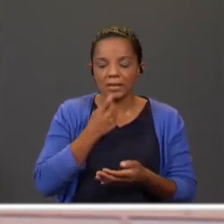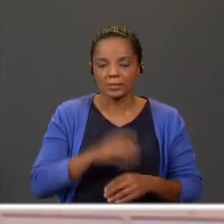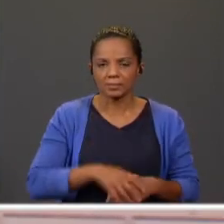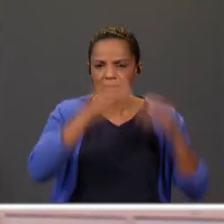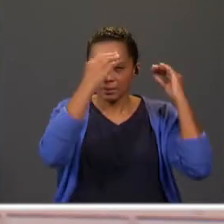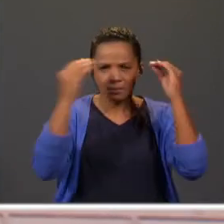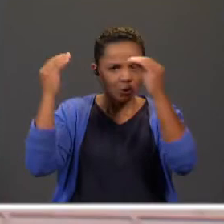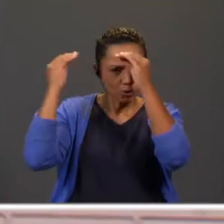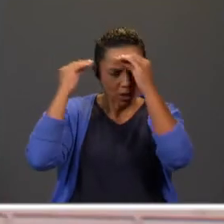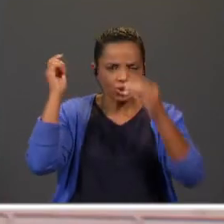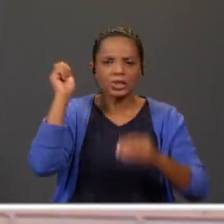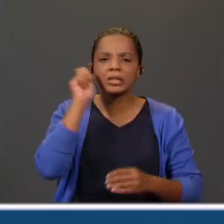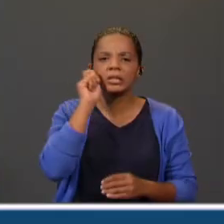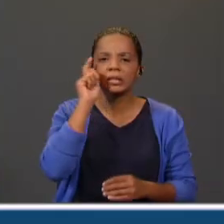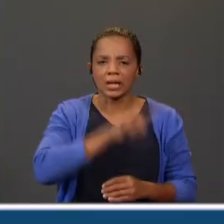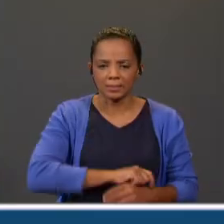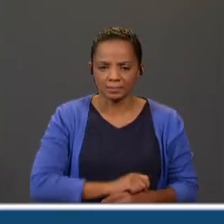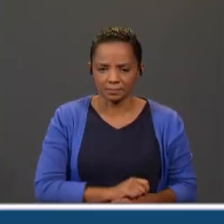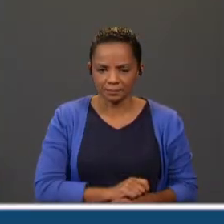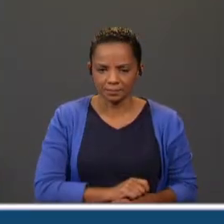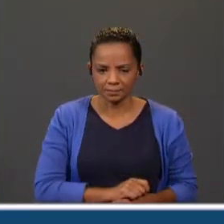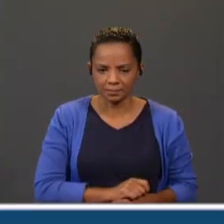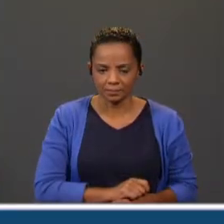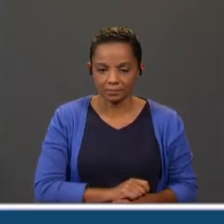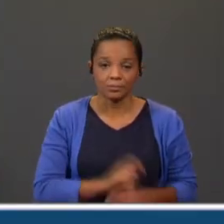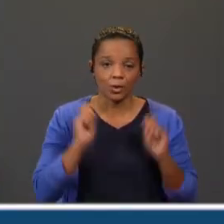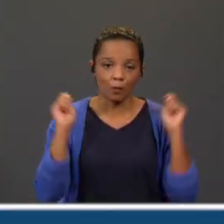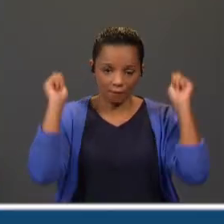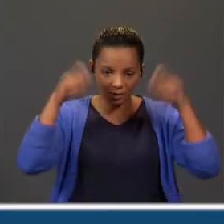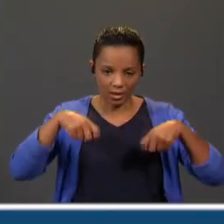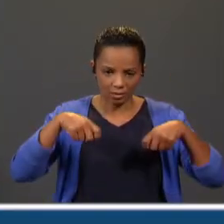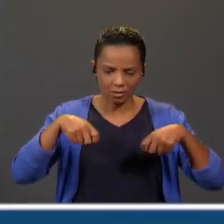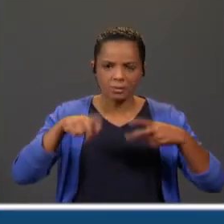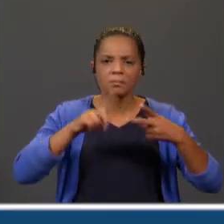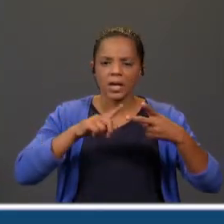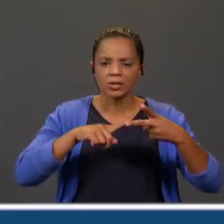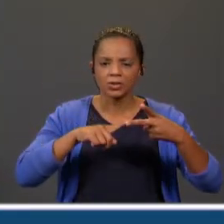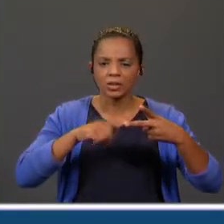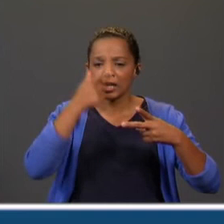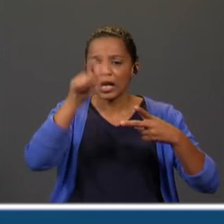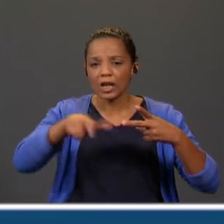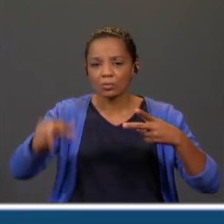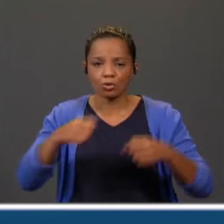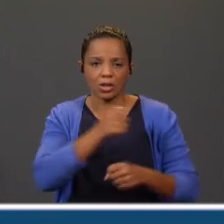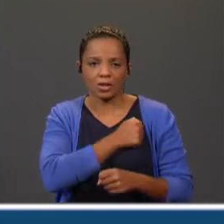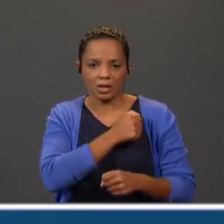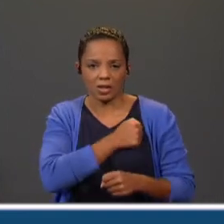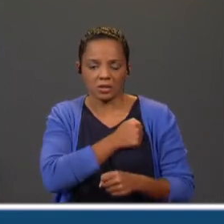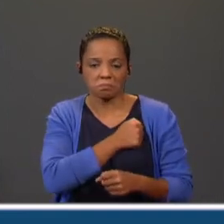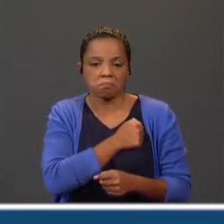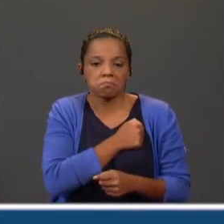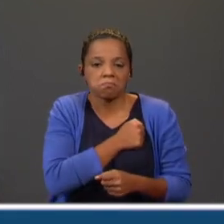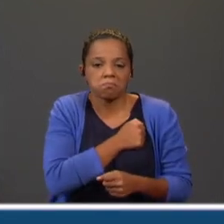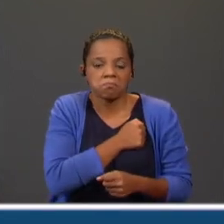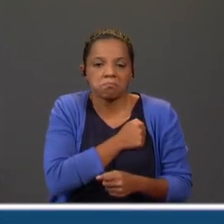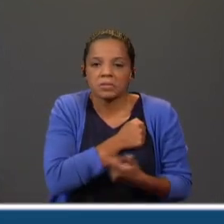personagens do nosso caldo de pedra? Eram o frade e quem? A gente da casa, que nós não sabemos